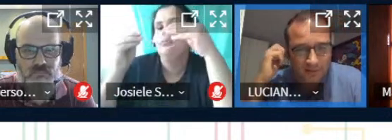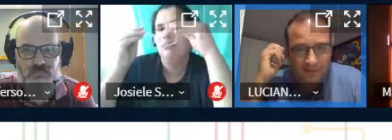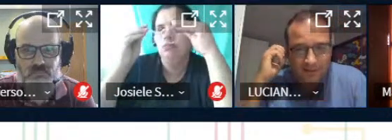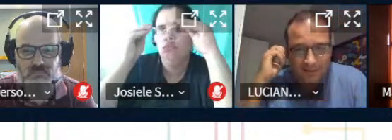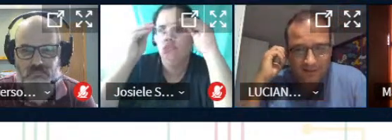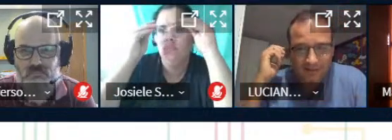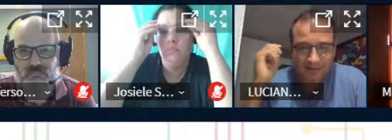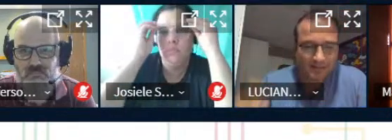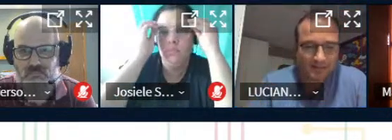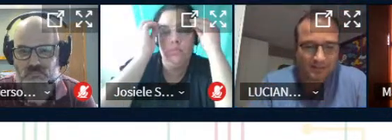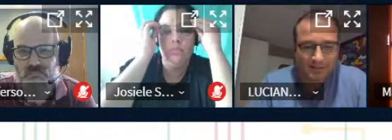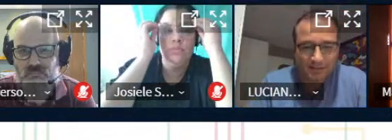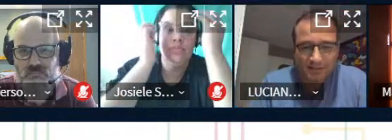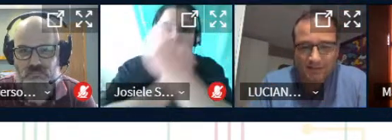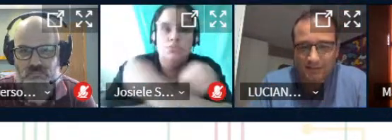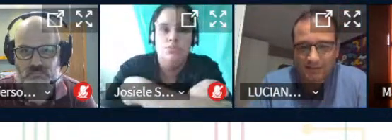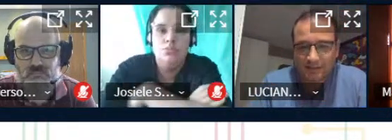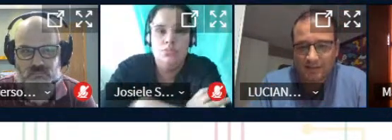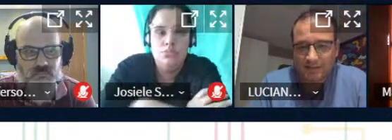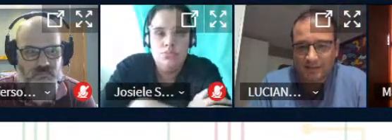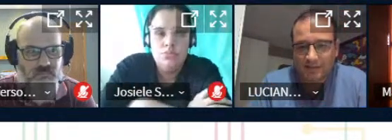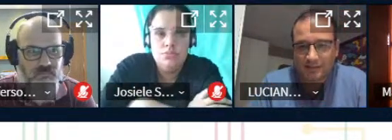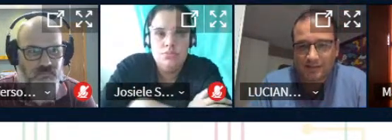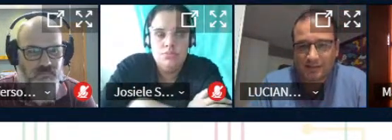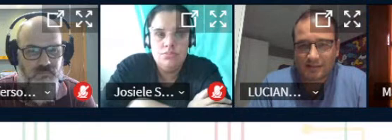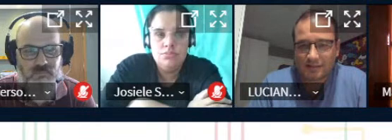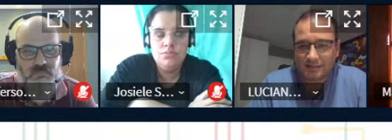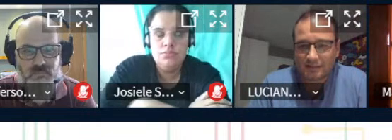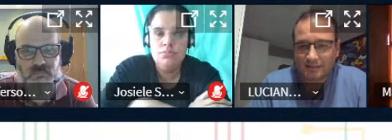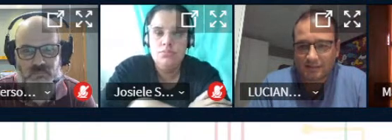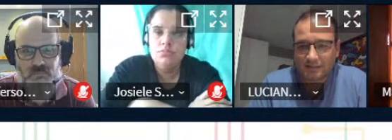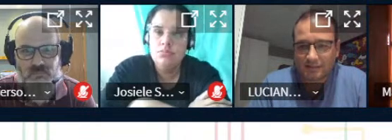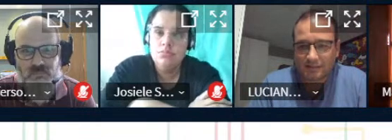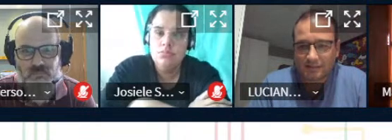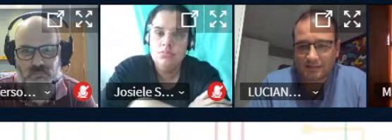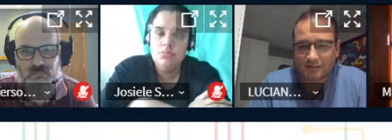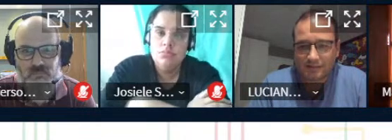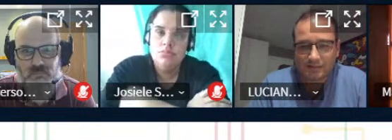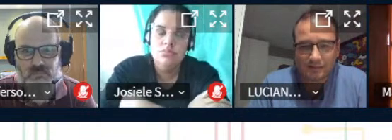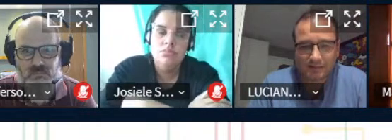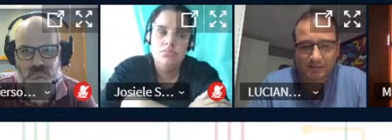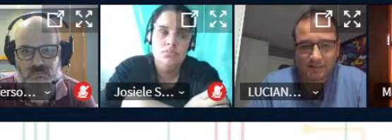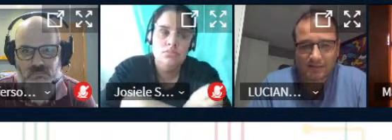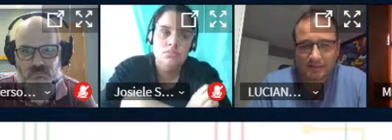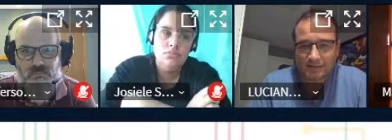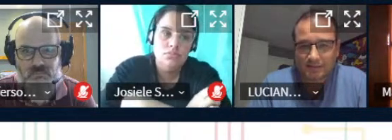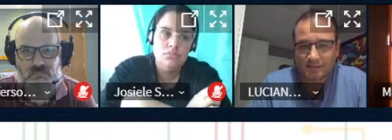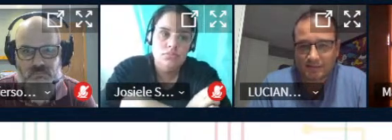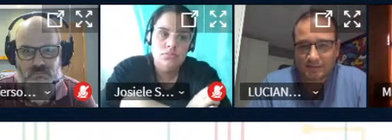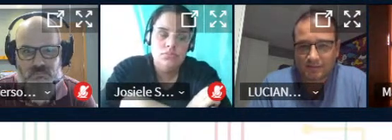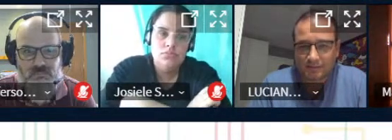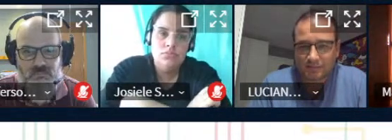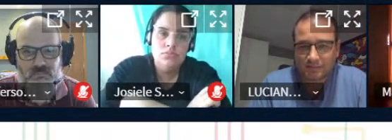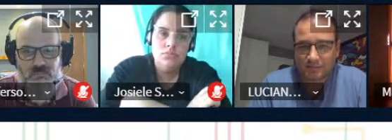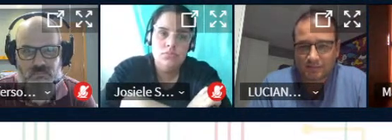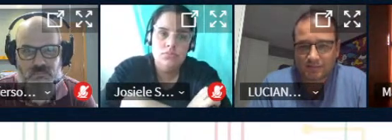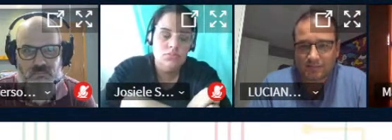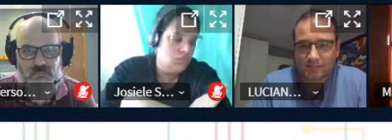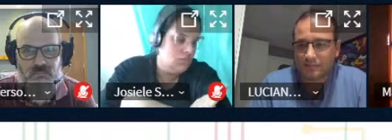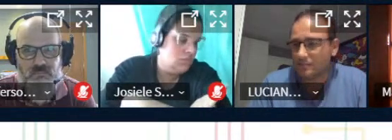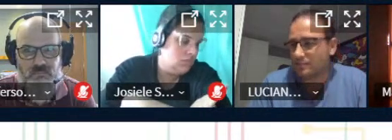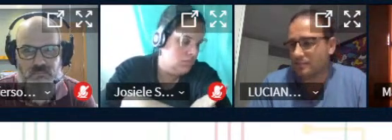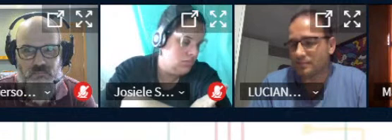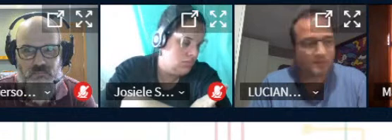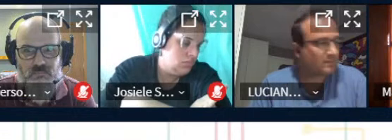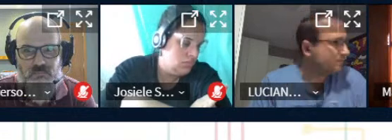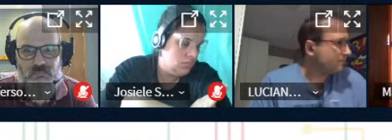presentes e agradeço aos ouvintes do YouTube espero que tenha sido um momento bastante interessante não é e